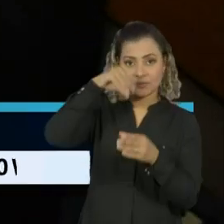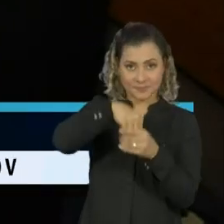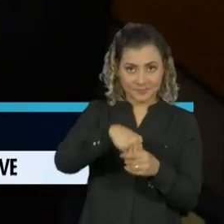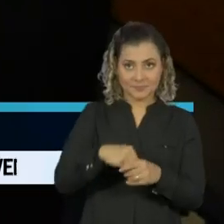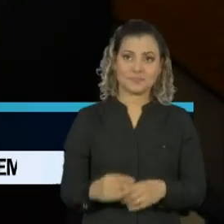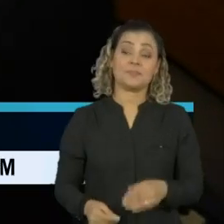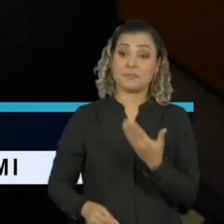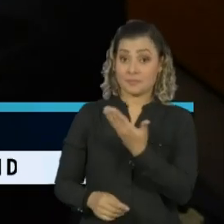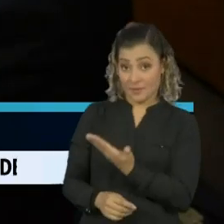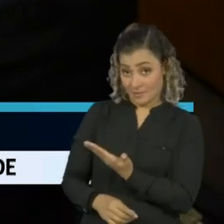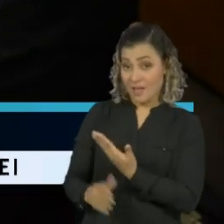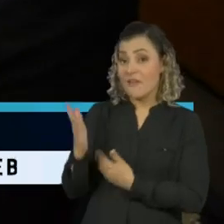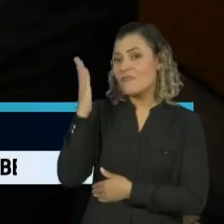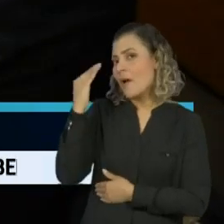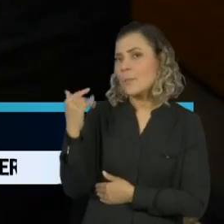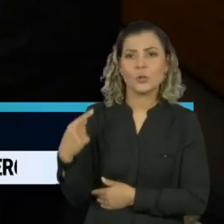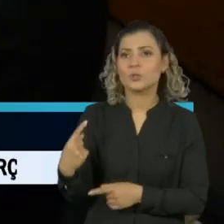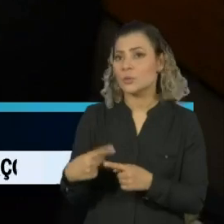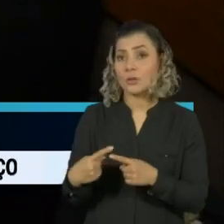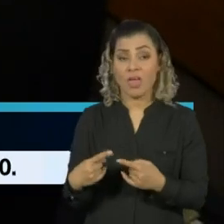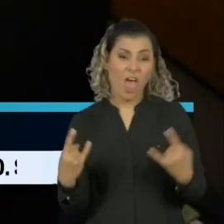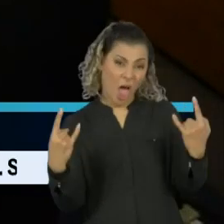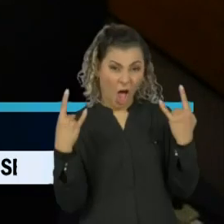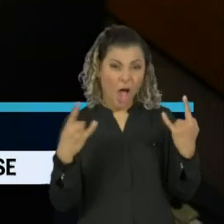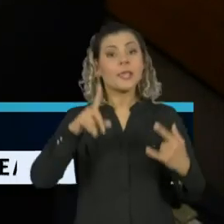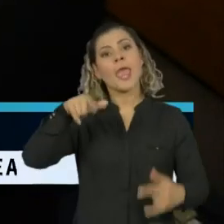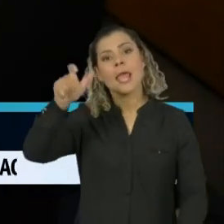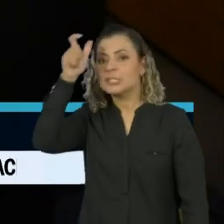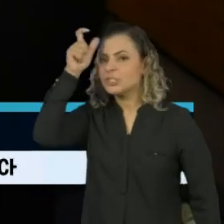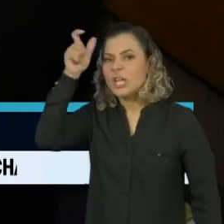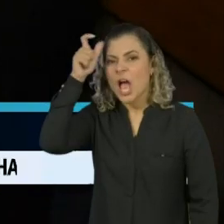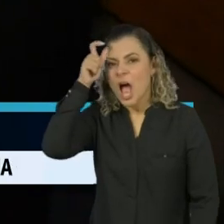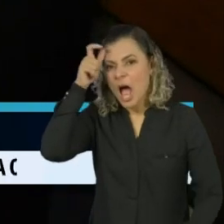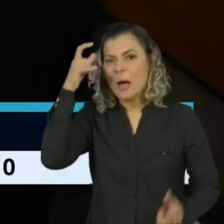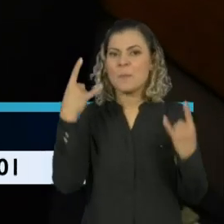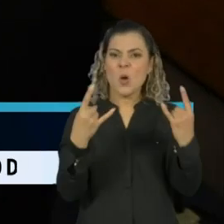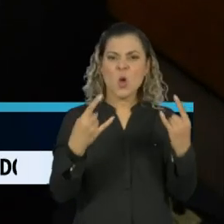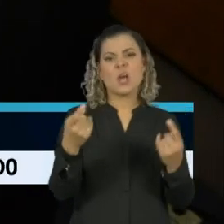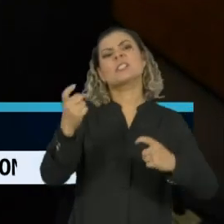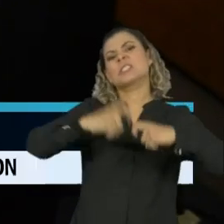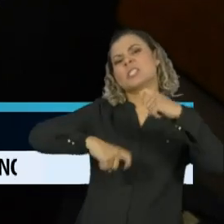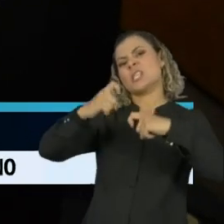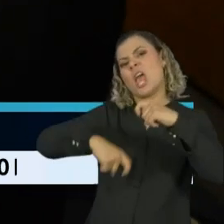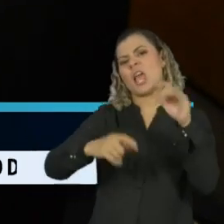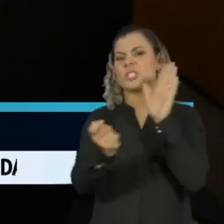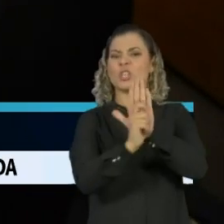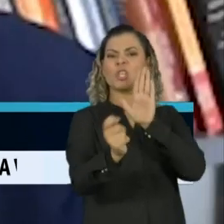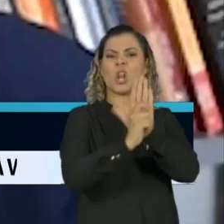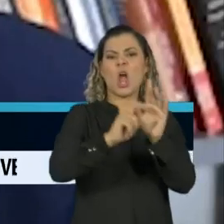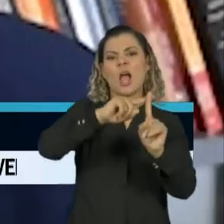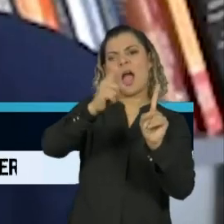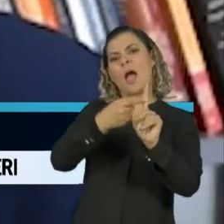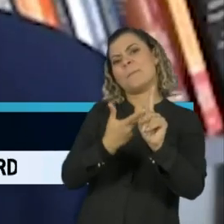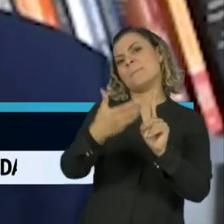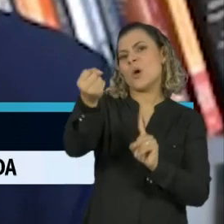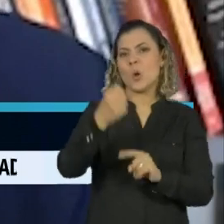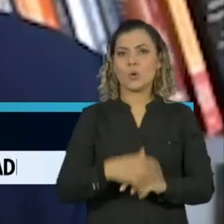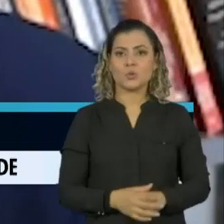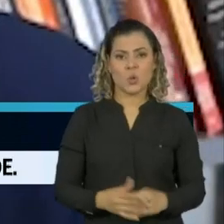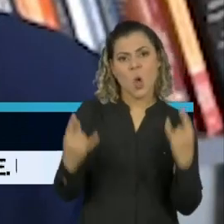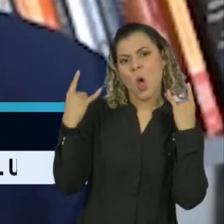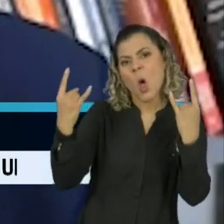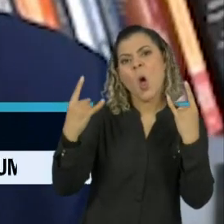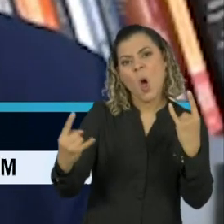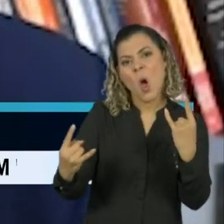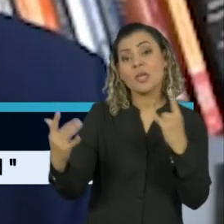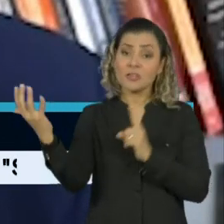Mantovani ficou conhecido depois de associar rock'n'roll com satanismo, sexo, drogas e aborto. O rock ativa